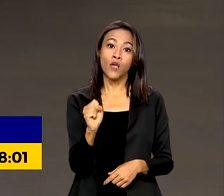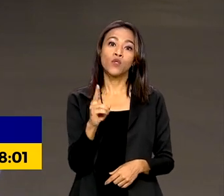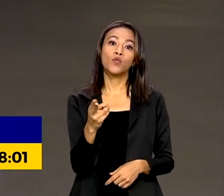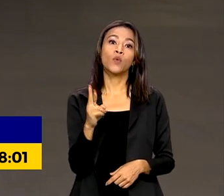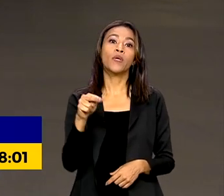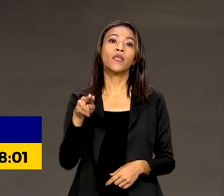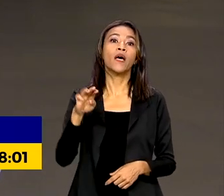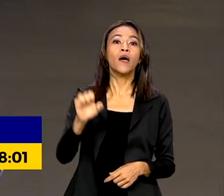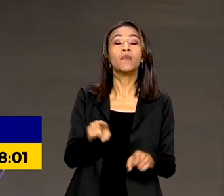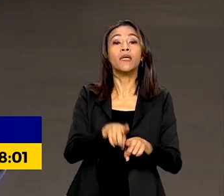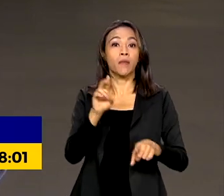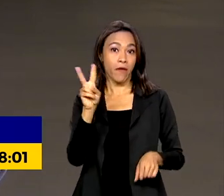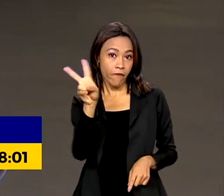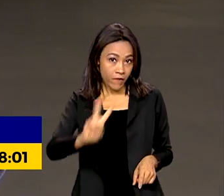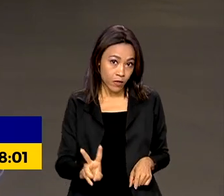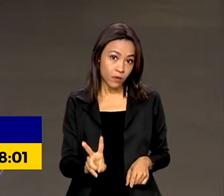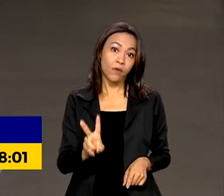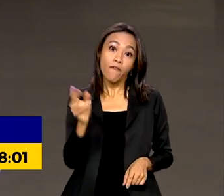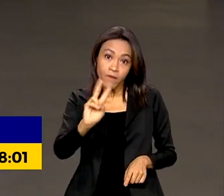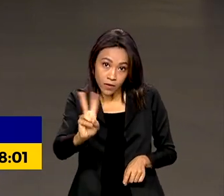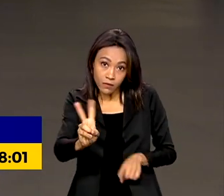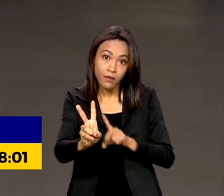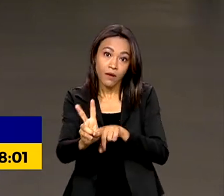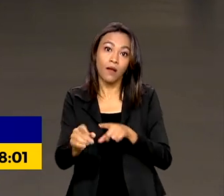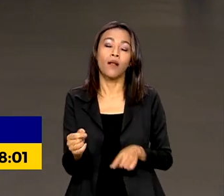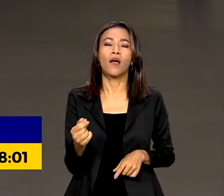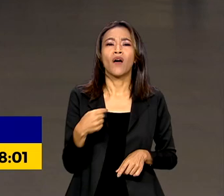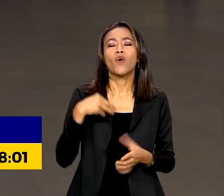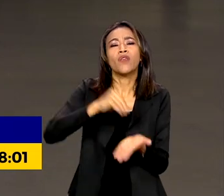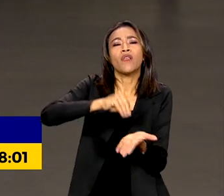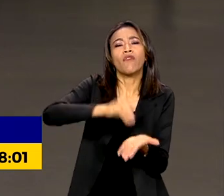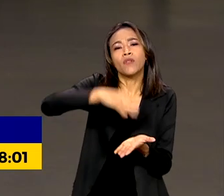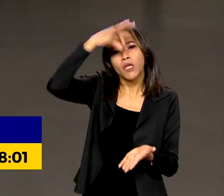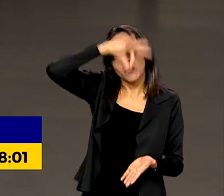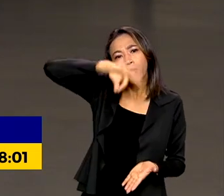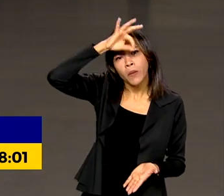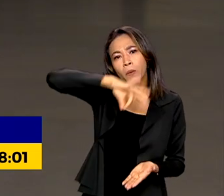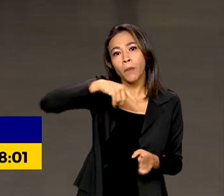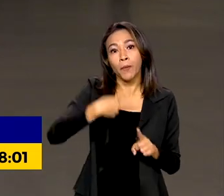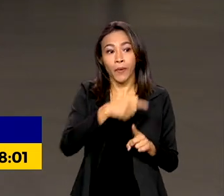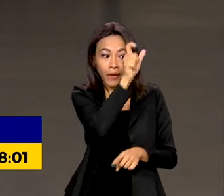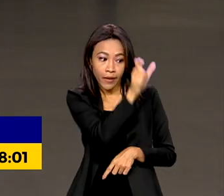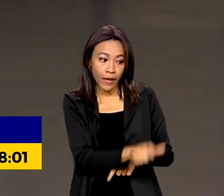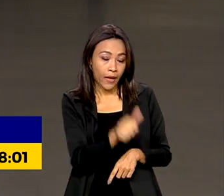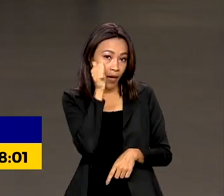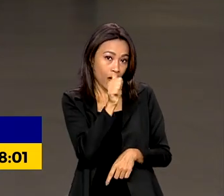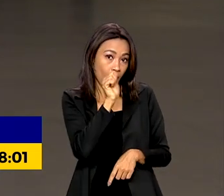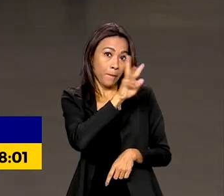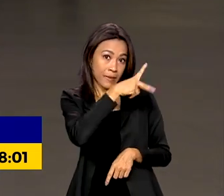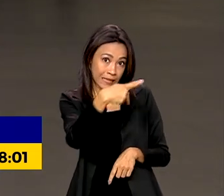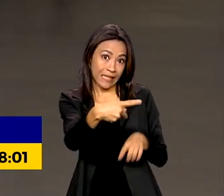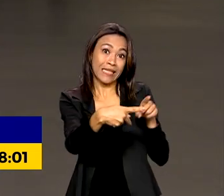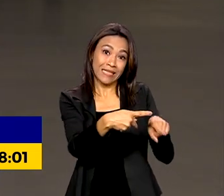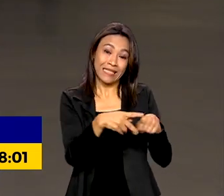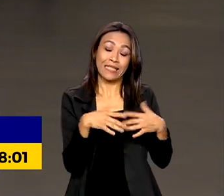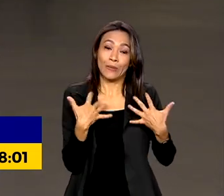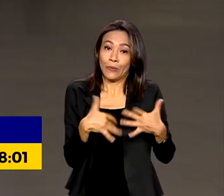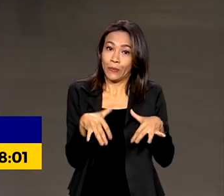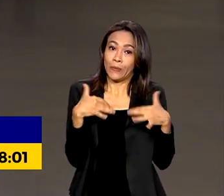A única ausência a nível presidencial, Vanessa, será a do Peru, já que a presidenta Dina Baluarte enfrenta